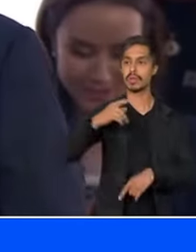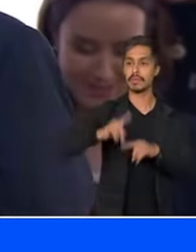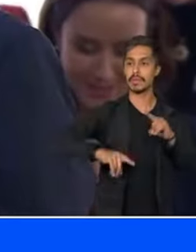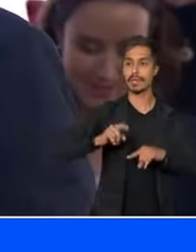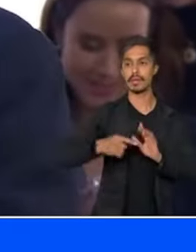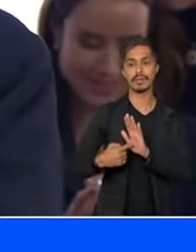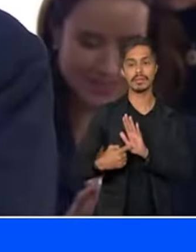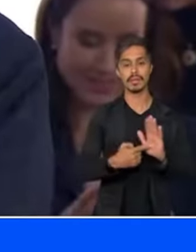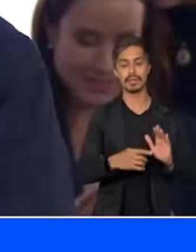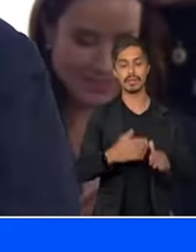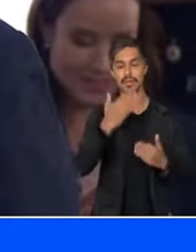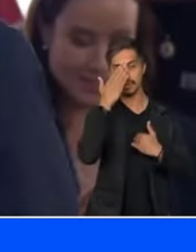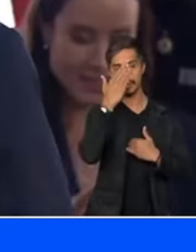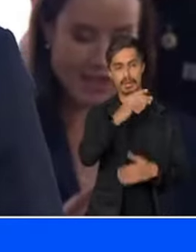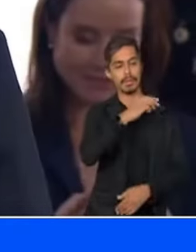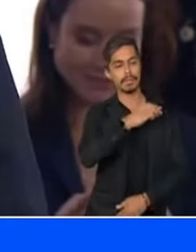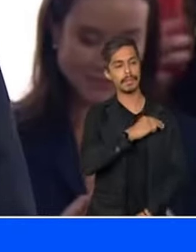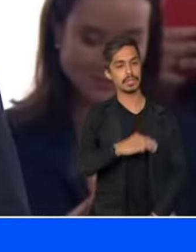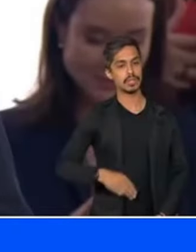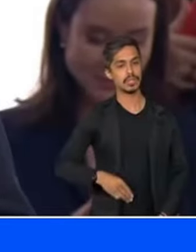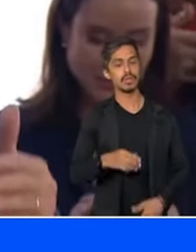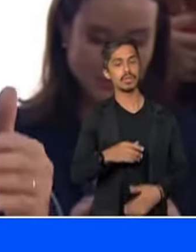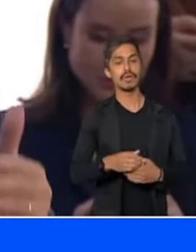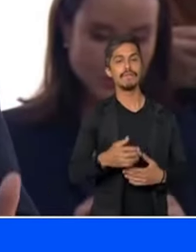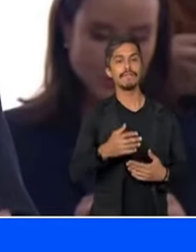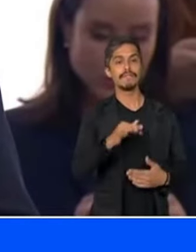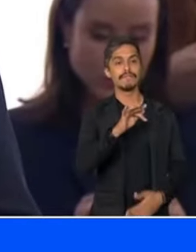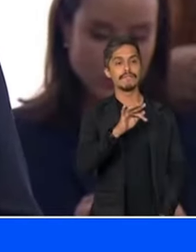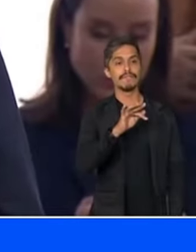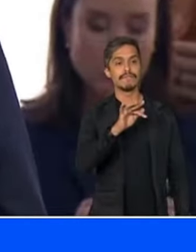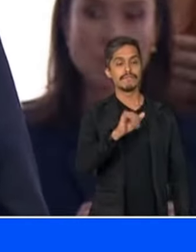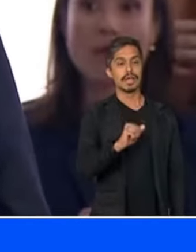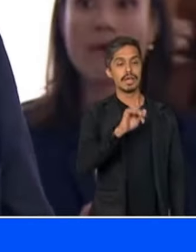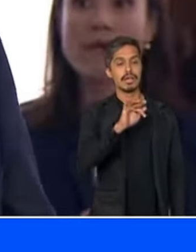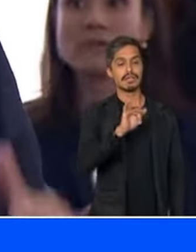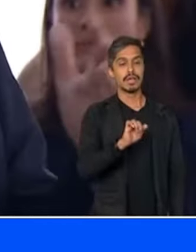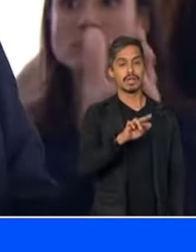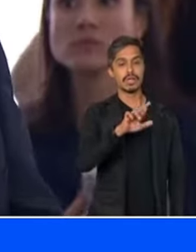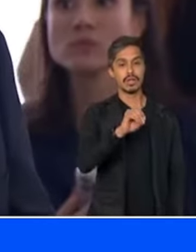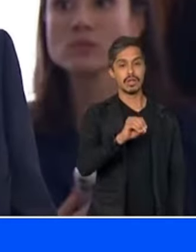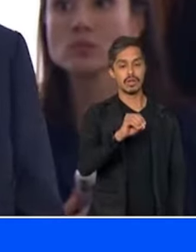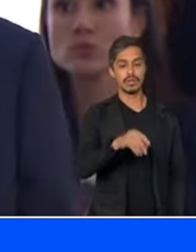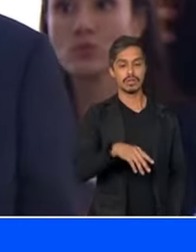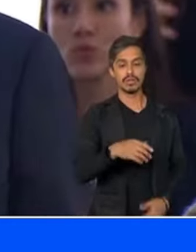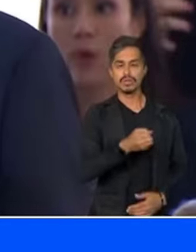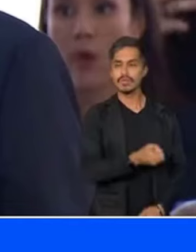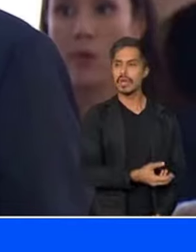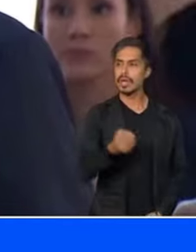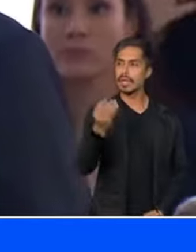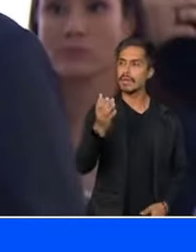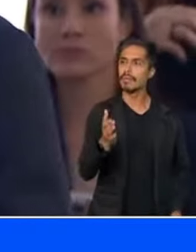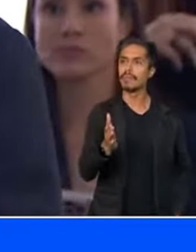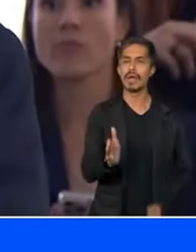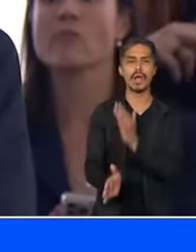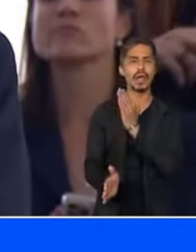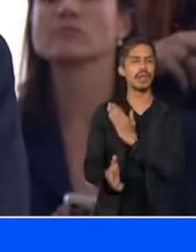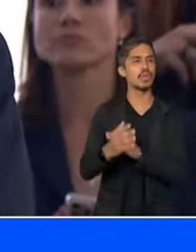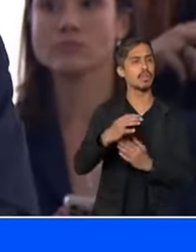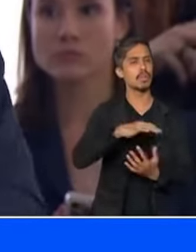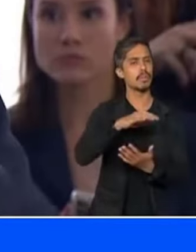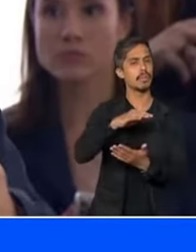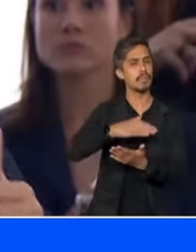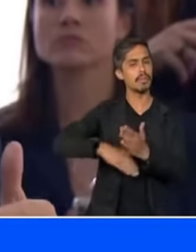Queria agradecer, ministro Favaro A sua incansável viajar o mundo inteiro Para que nós